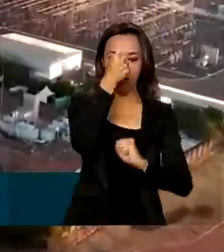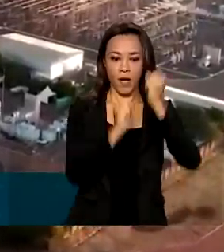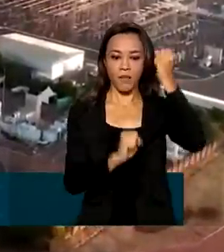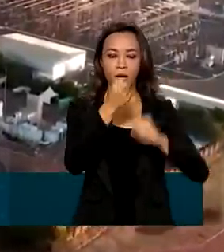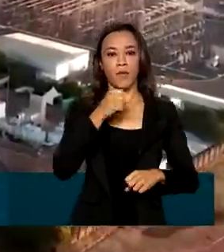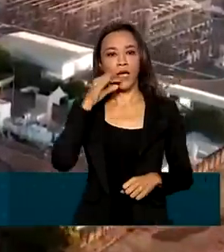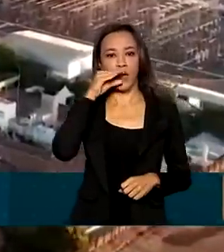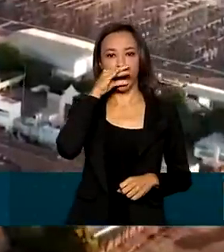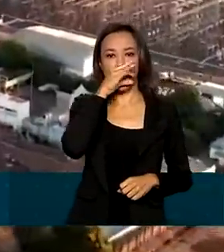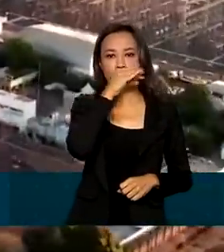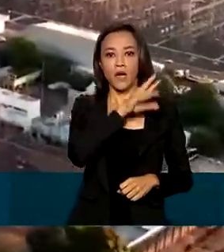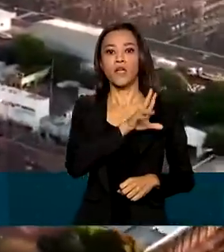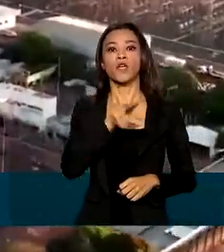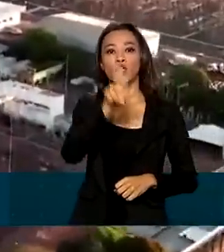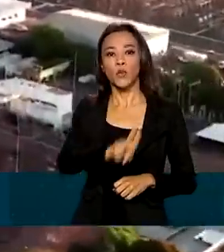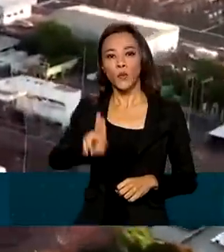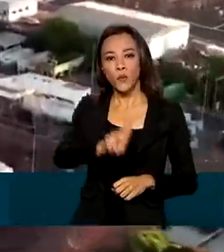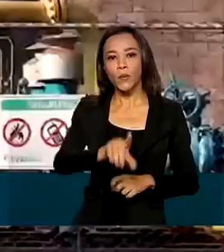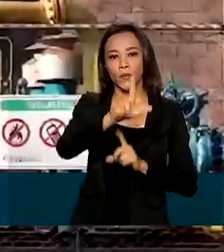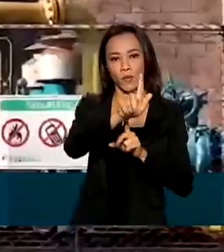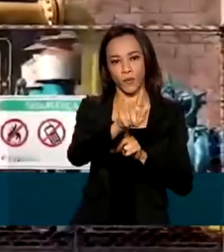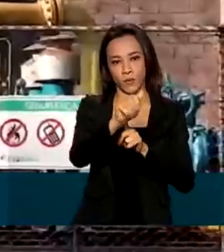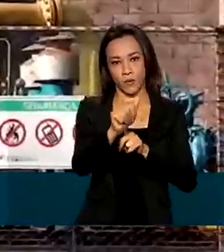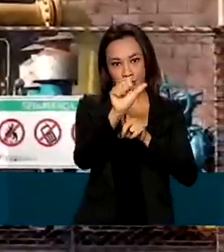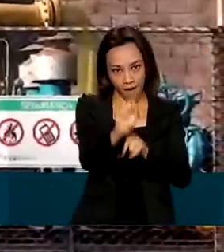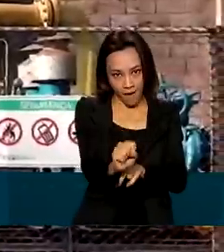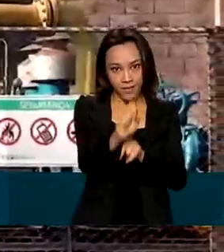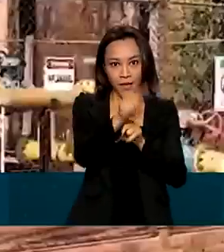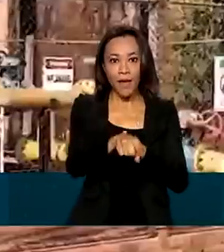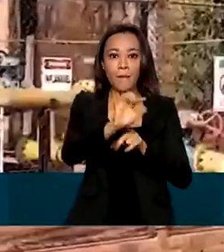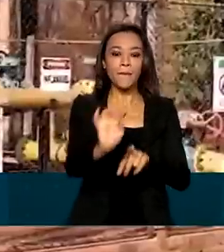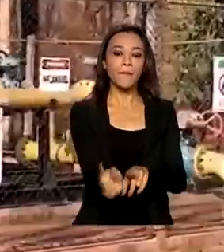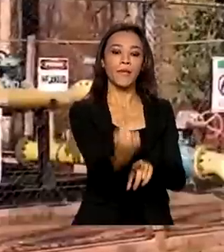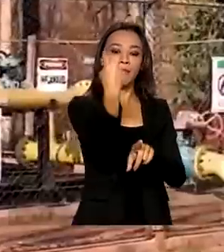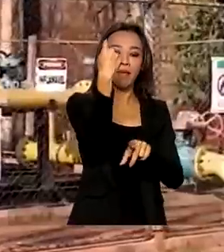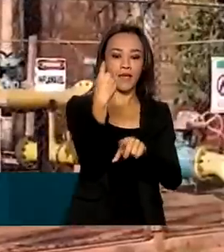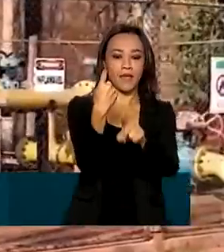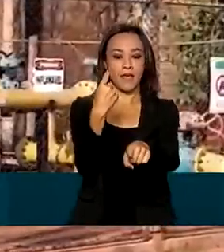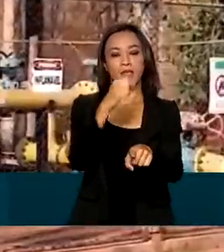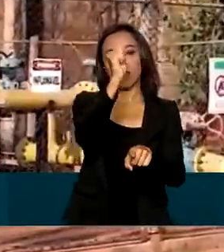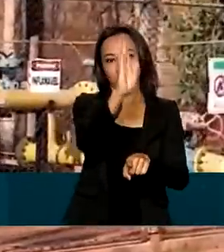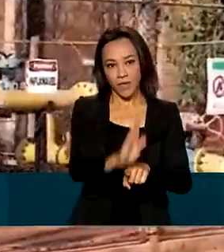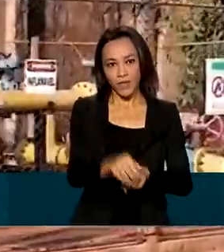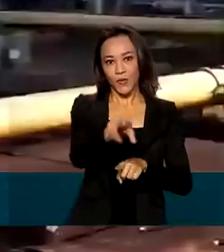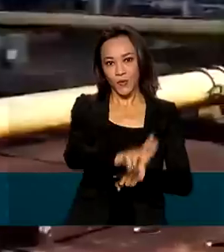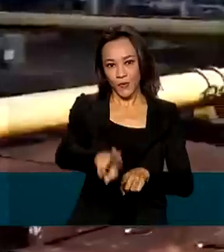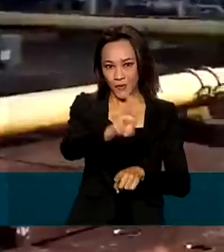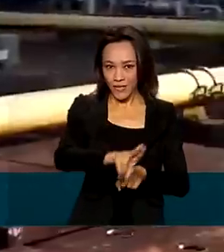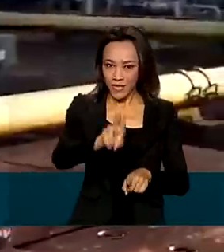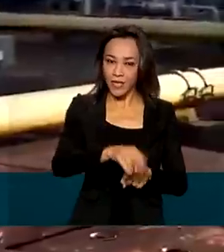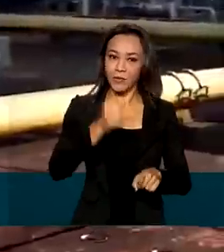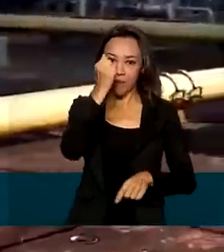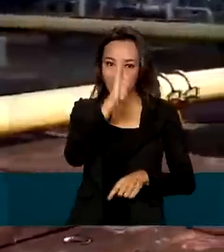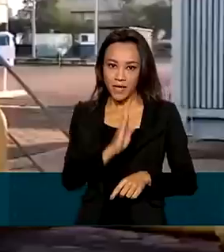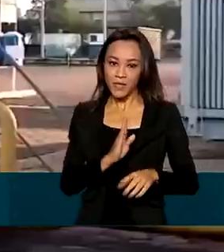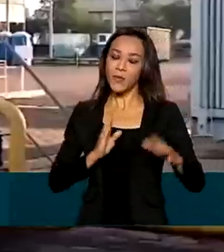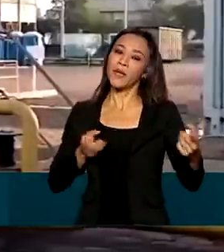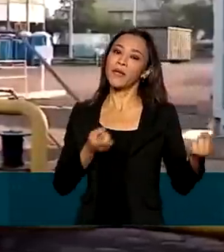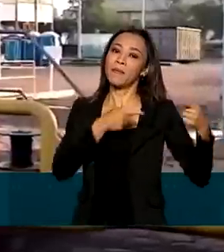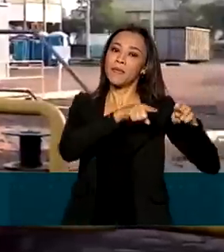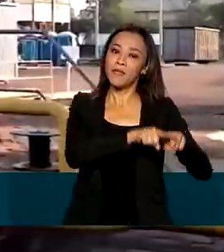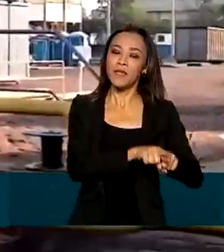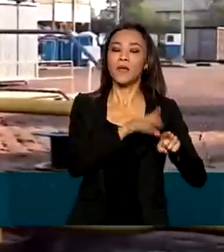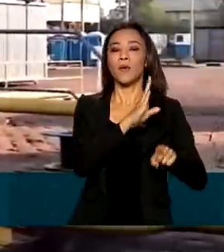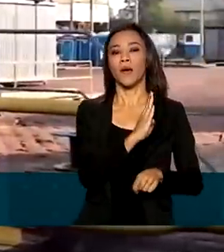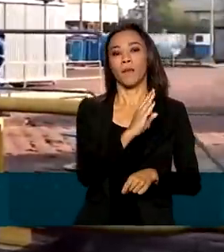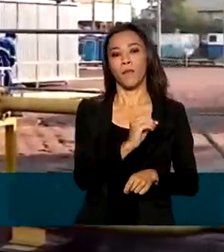gás natural, William Jona, é a primeira do país a utilizar o gasoduto Brasil-Bolívia. A usina estava parada há